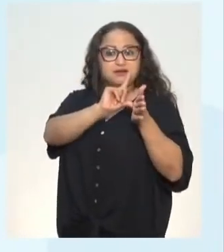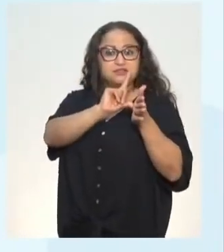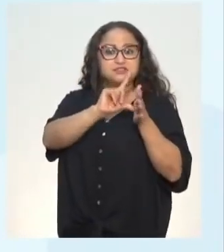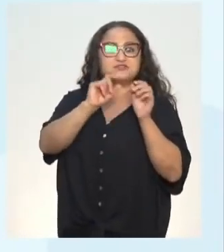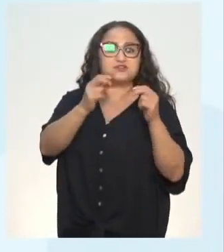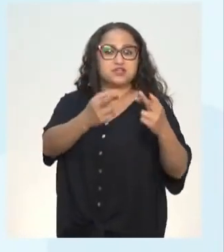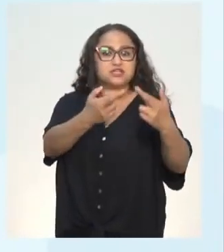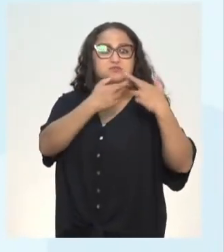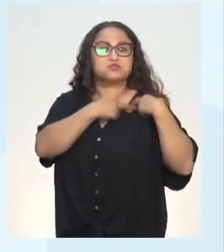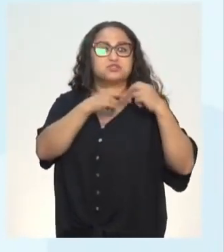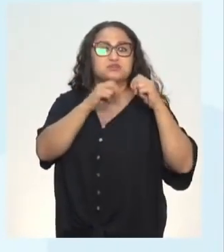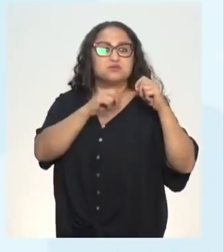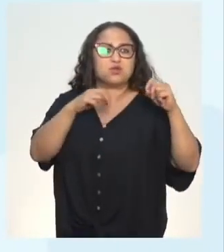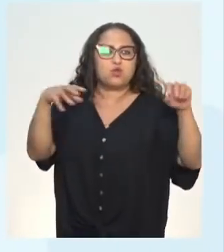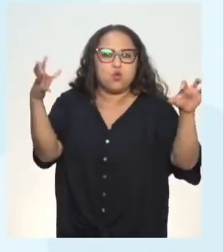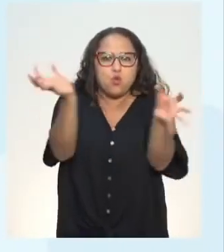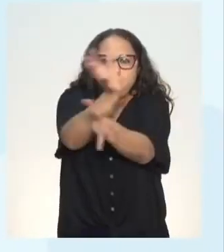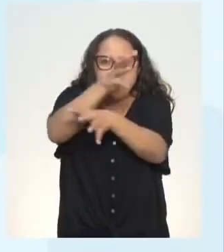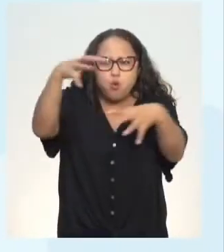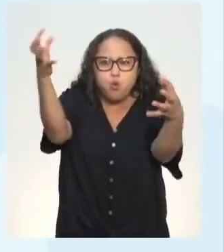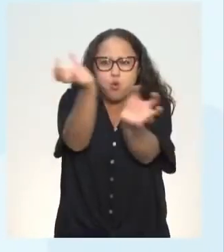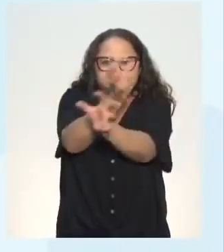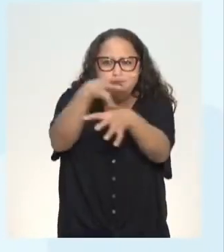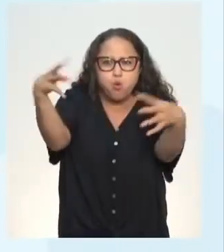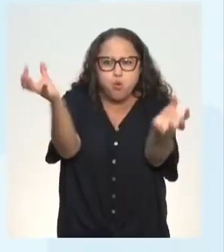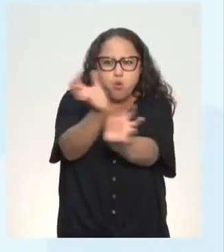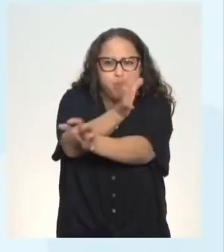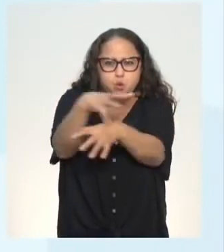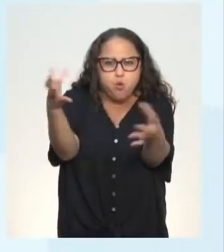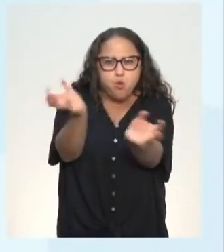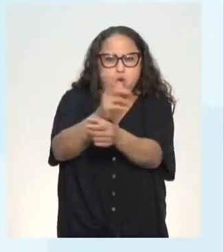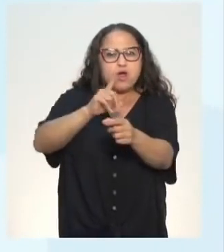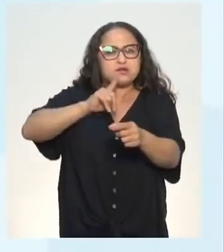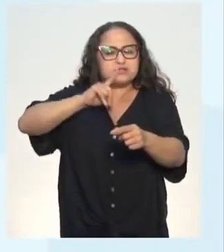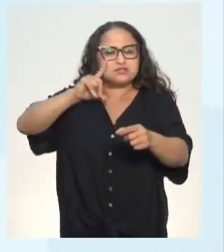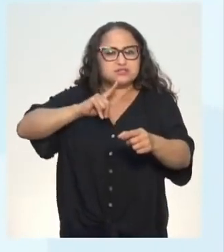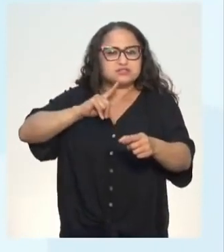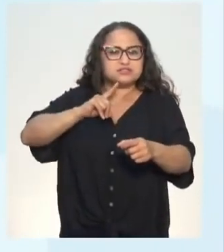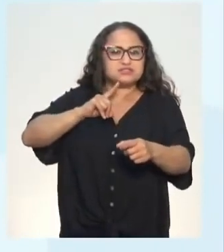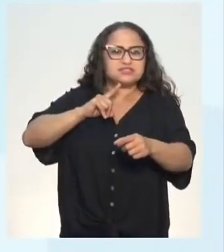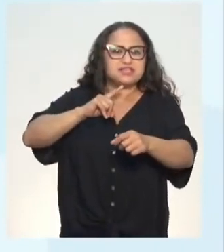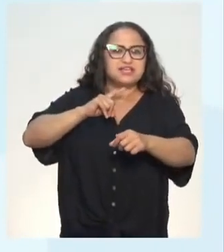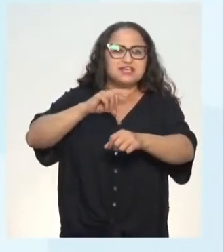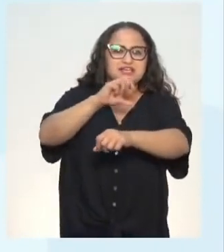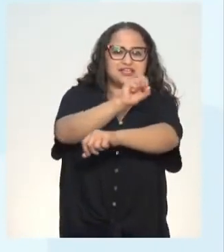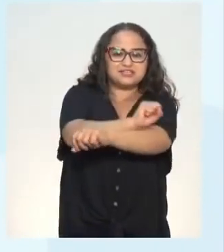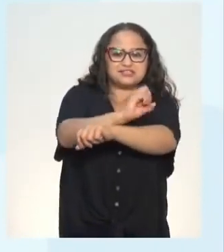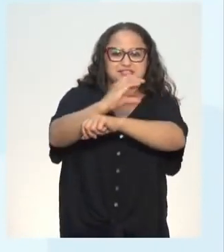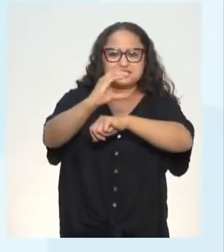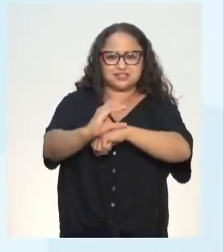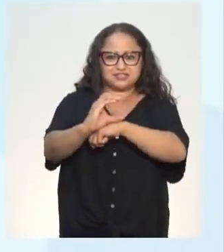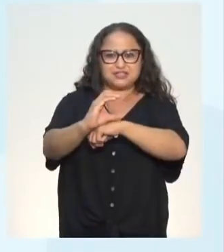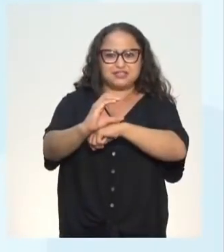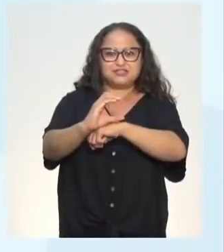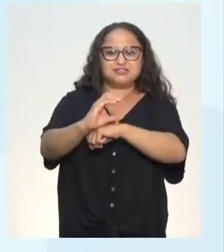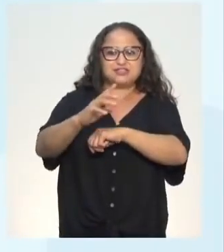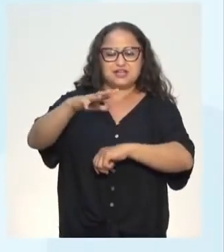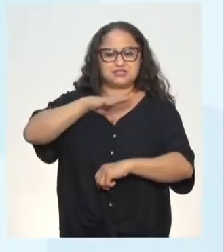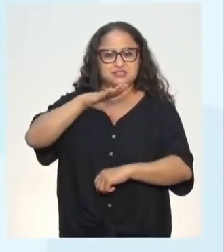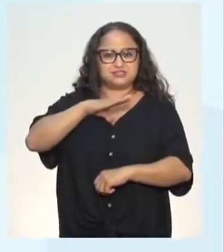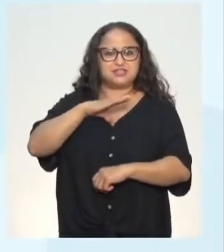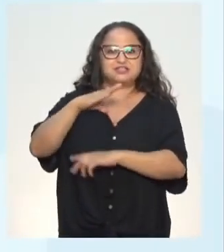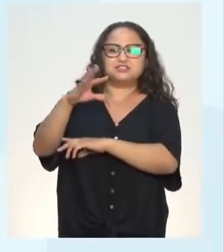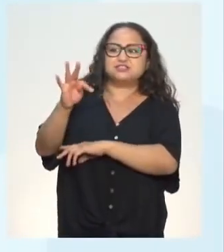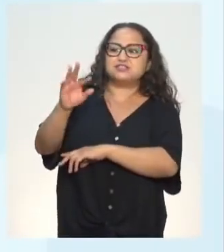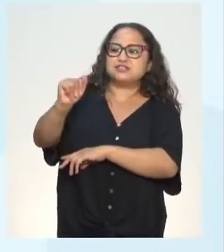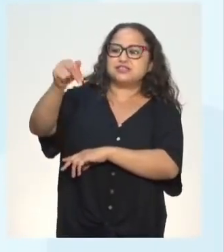formação de um tornado no interior do estado de Santa Catarina, impactando as cidades de Tangará, Água Doce,